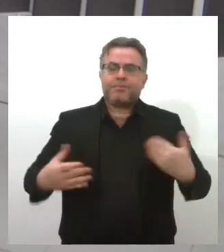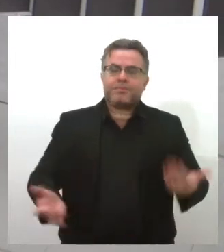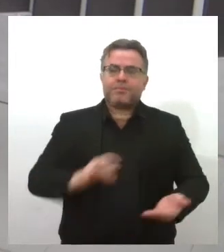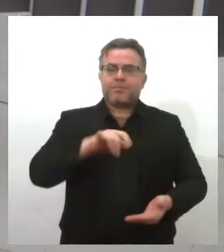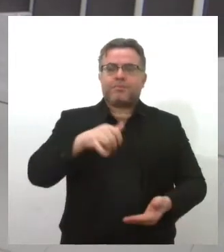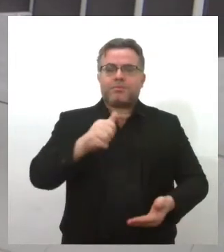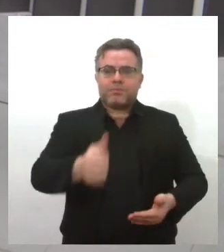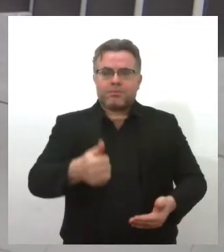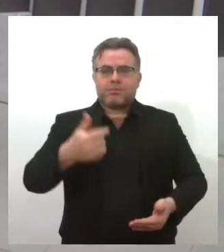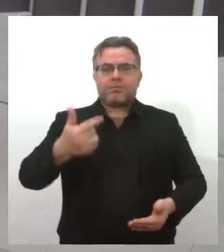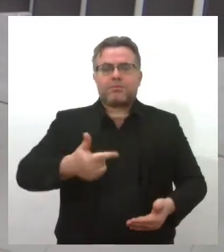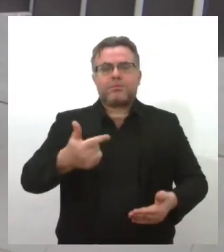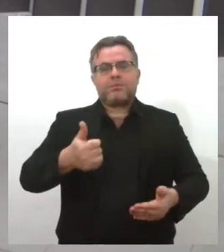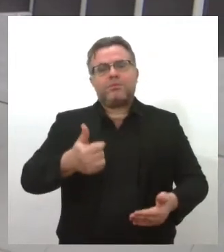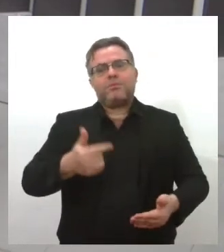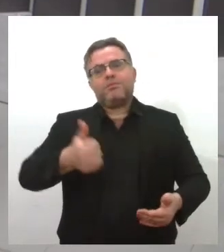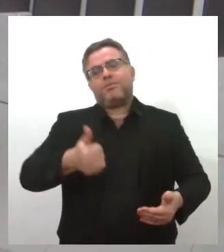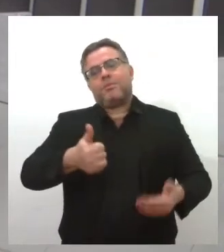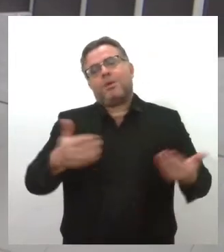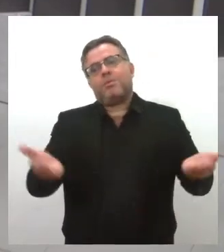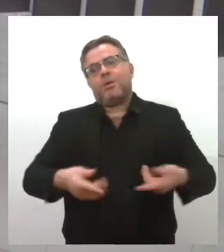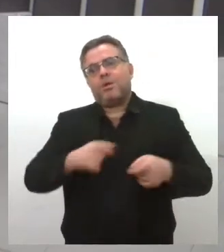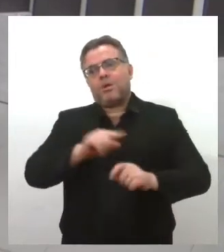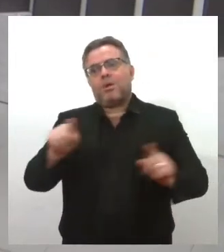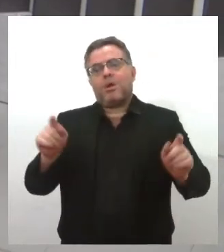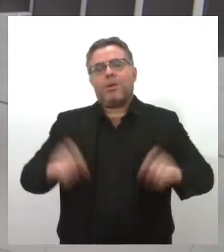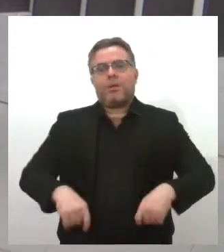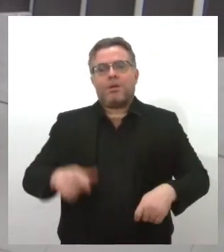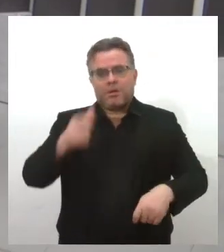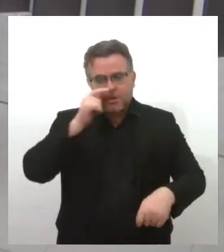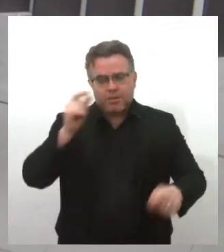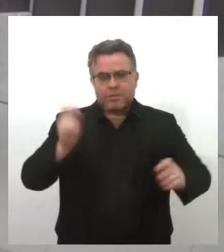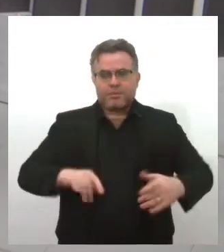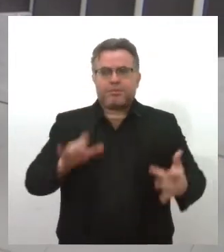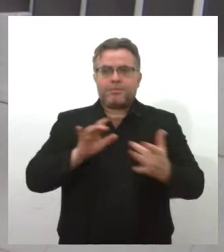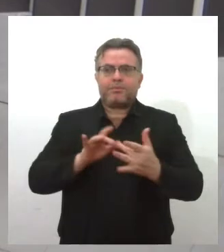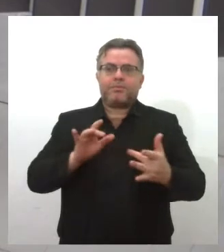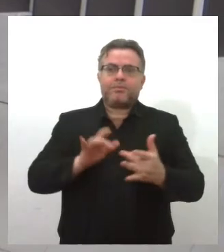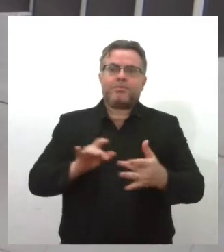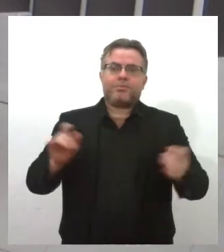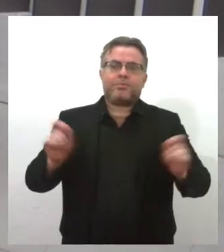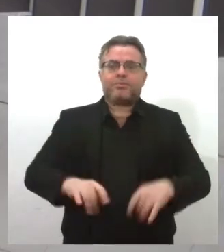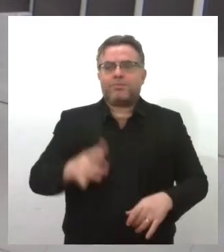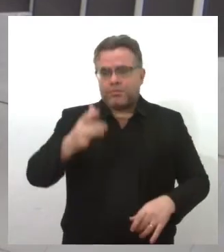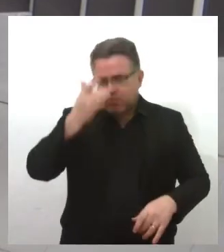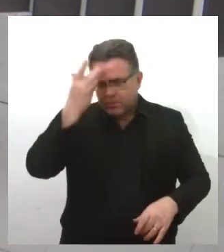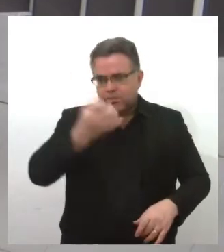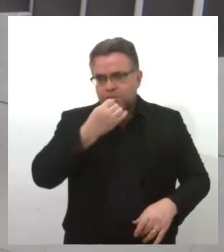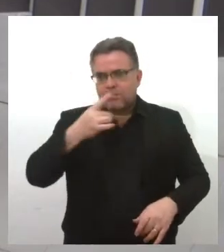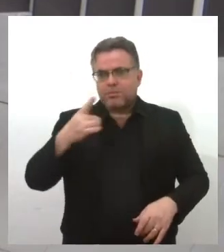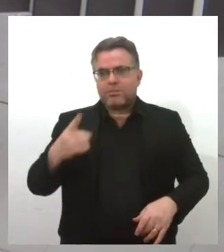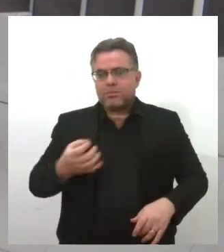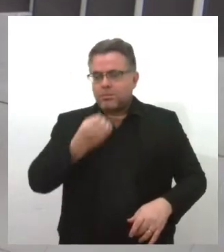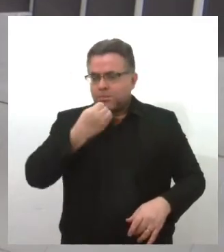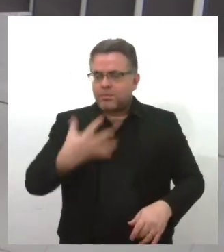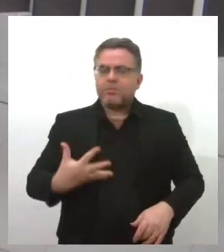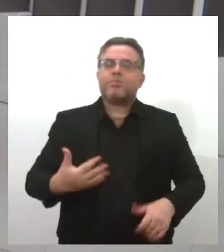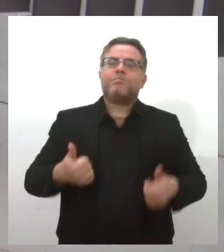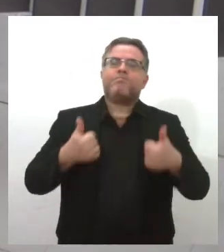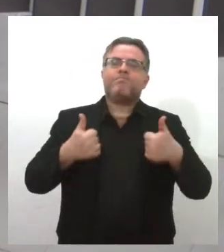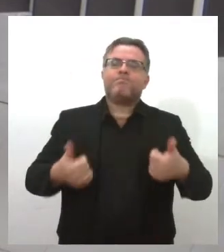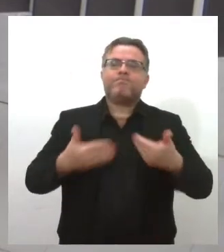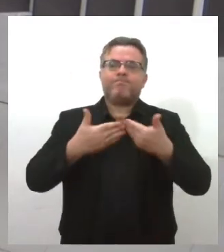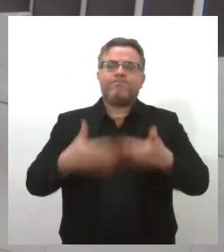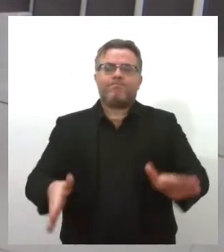esclarecimentos para a sociedade. Quem tiver interesse é só participar e entrar em contato realmente com a FAPTEC. Tenha um bom dia, um bom evento, um bom lançamento do